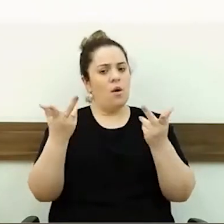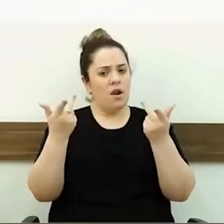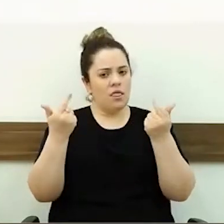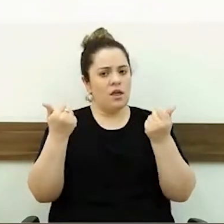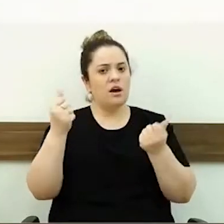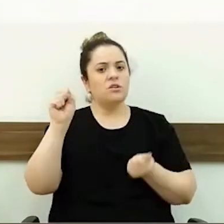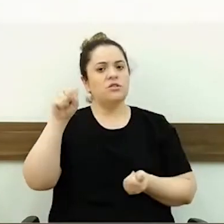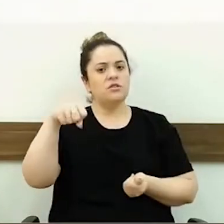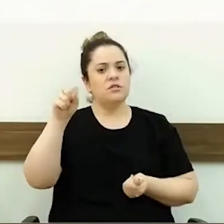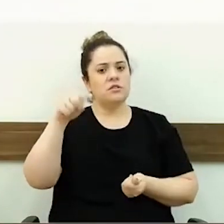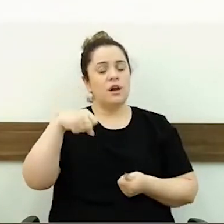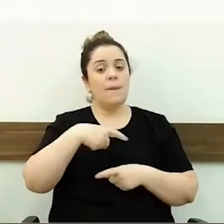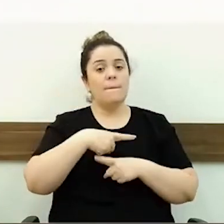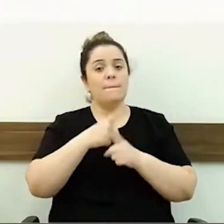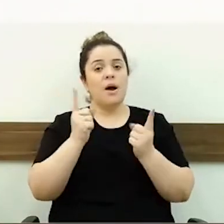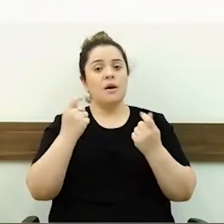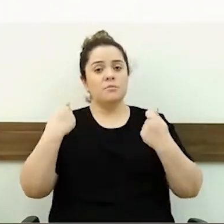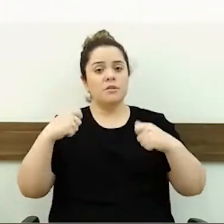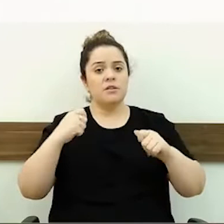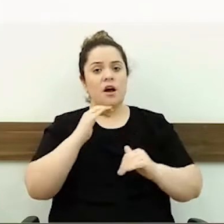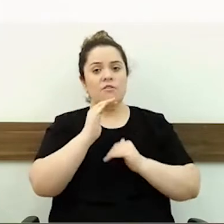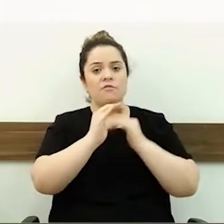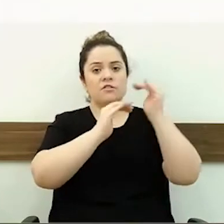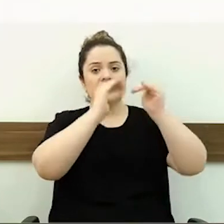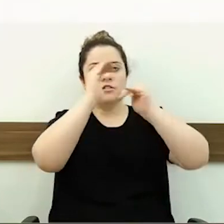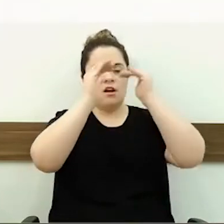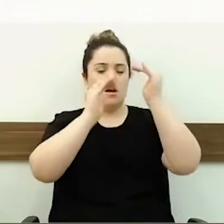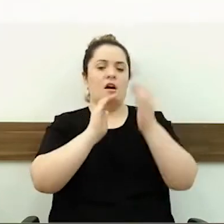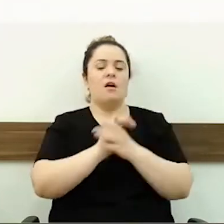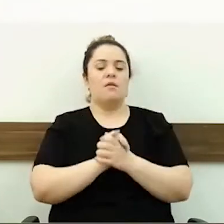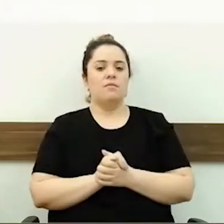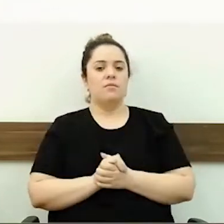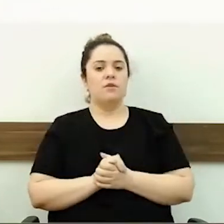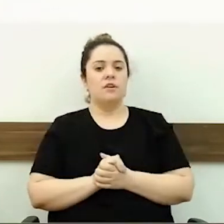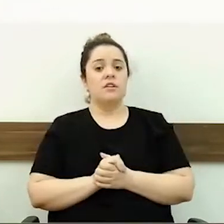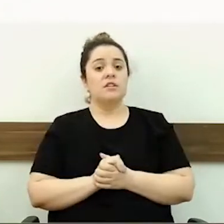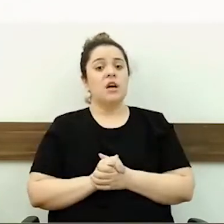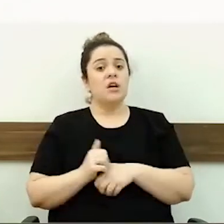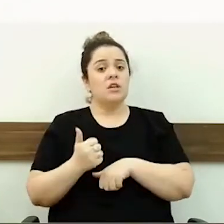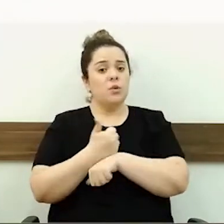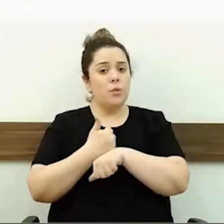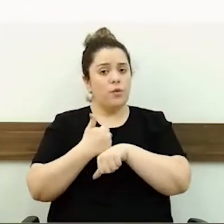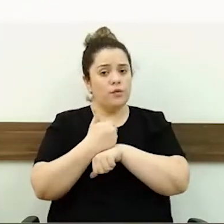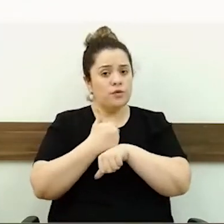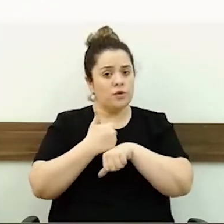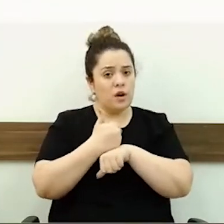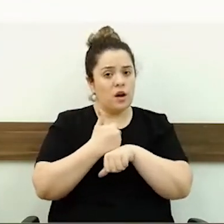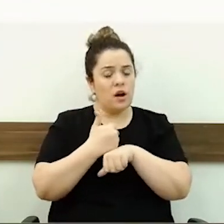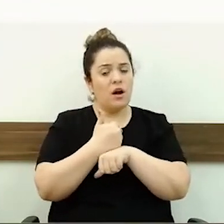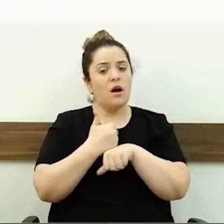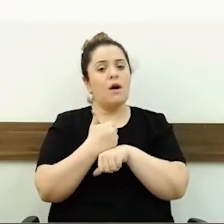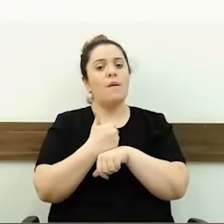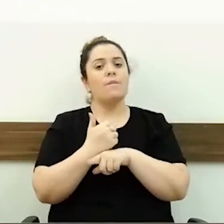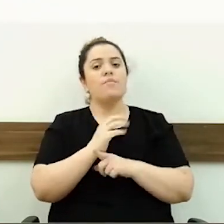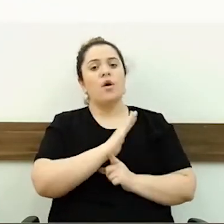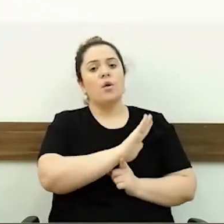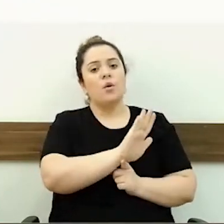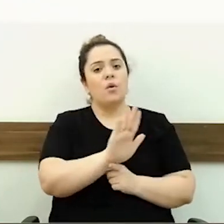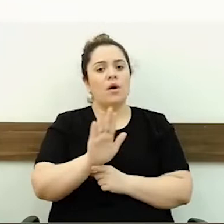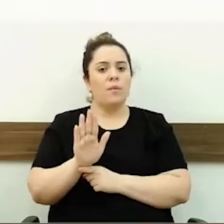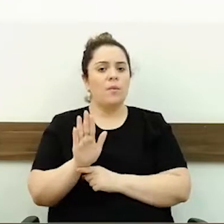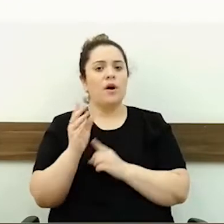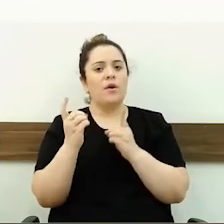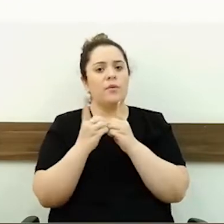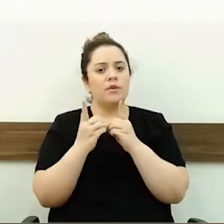porém, nós precisamos avançar mais. E esse profissional, ele vem, então, para colaborar ao